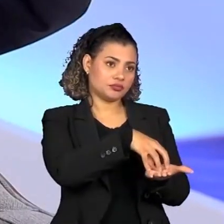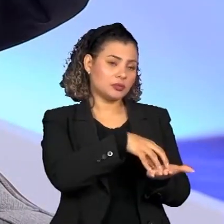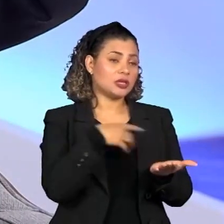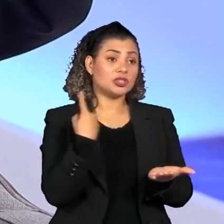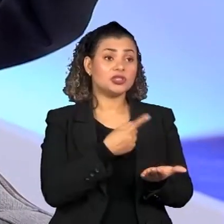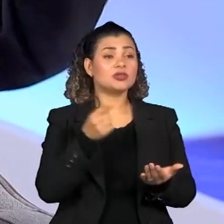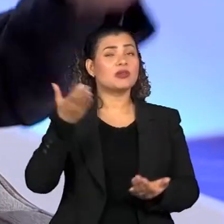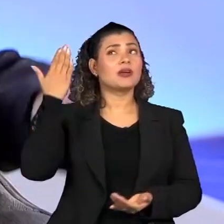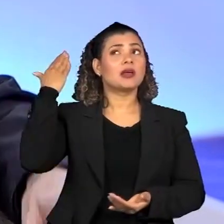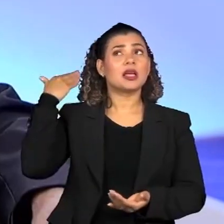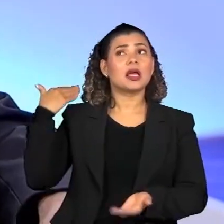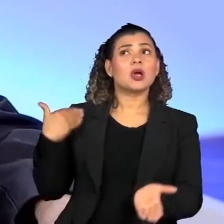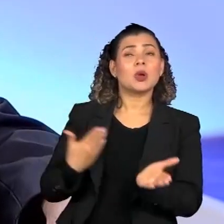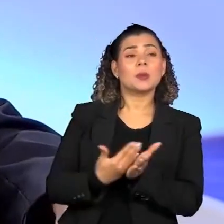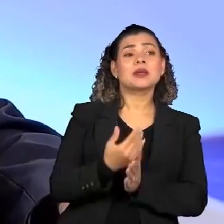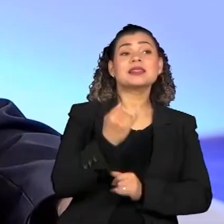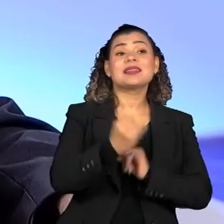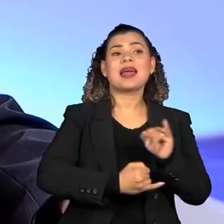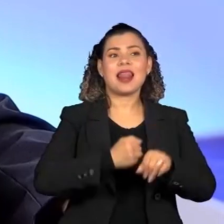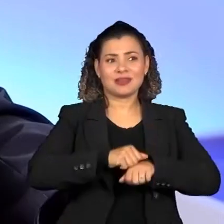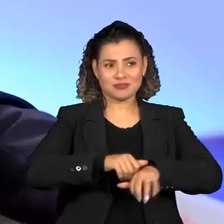lá do início da internet.